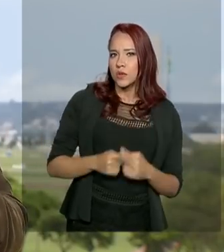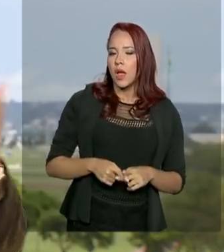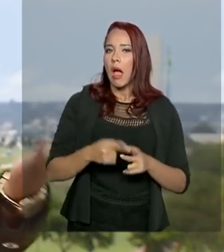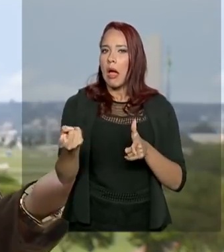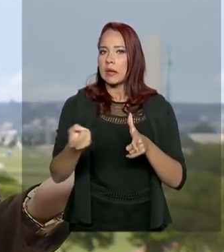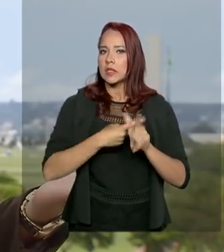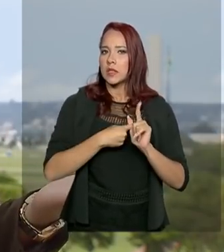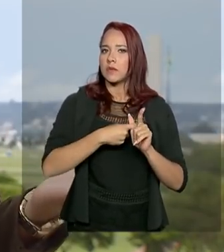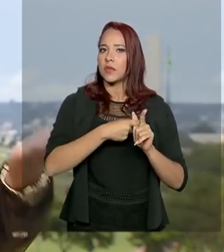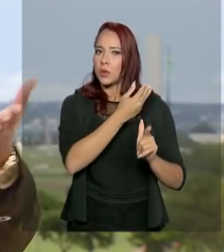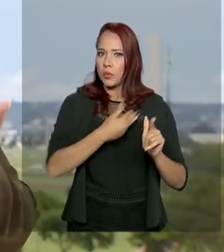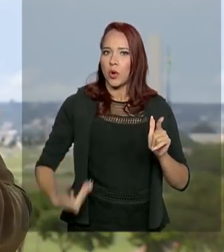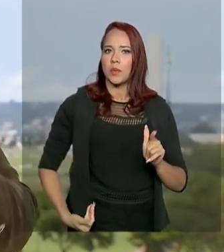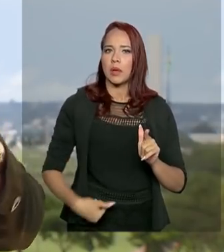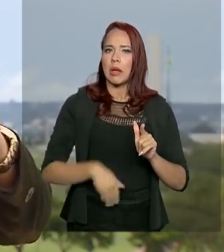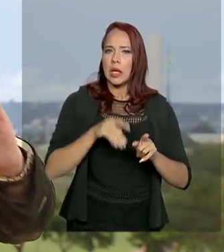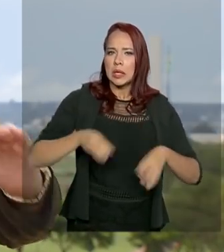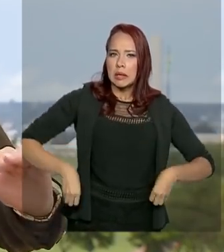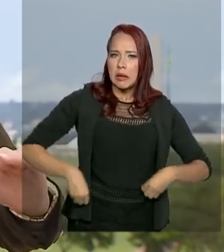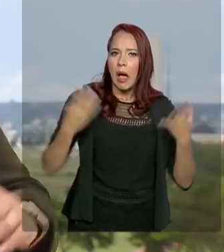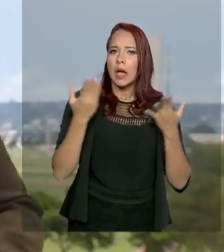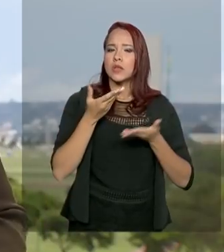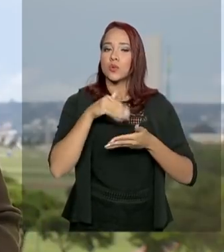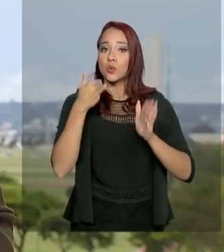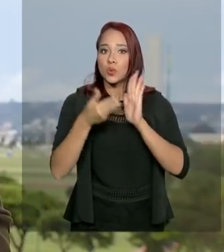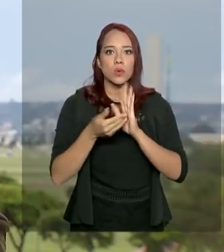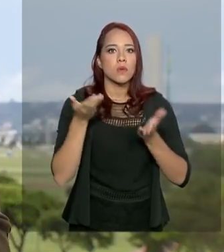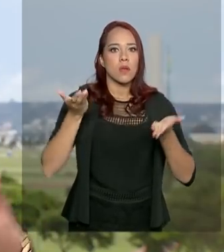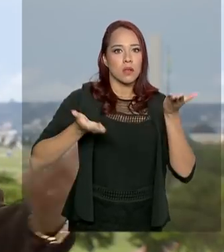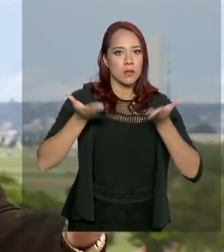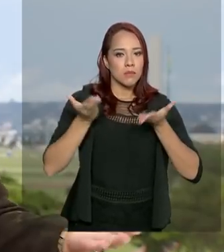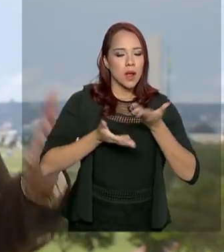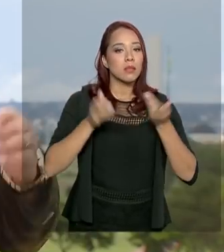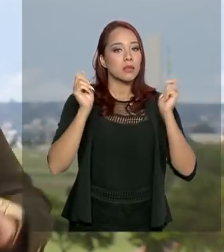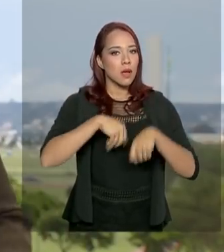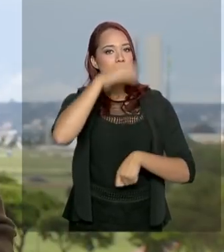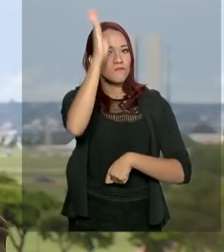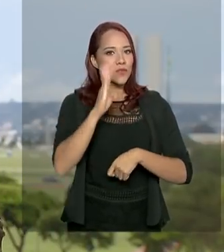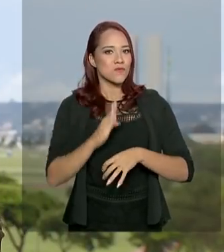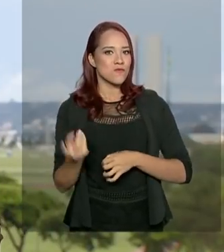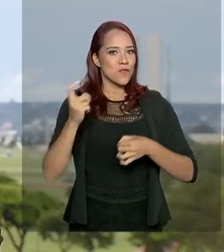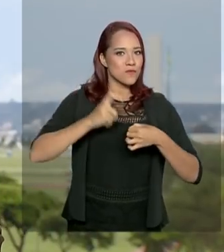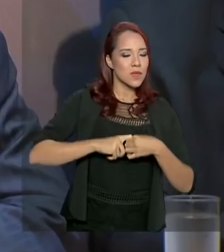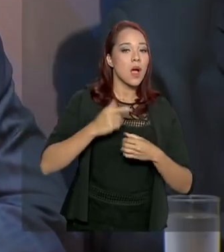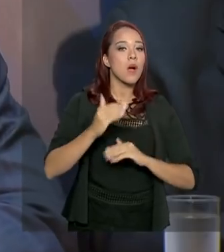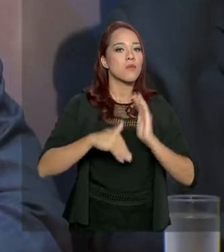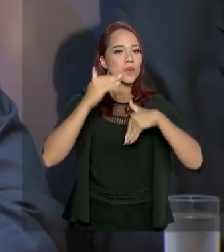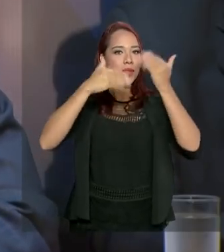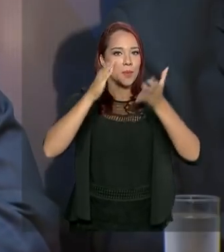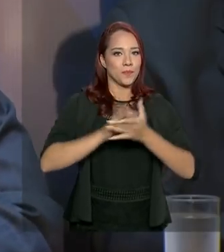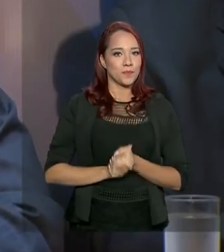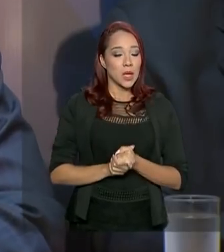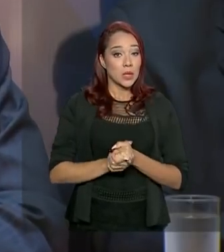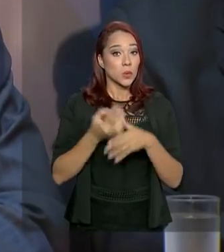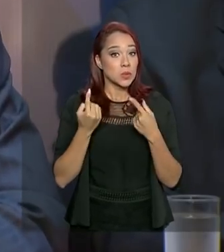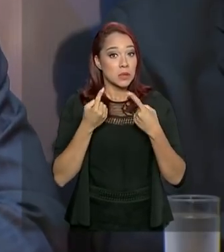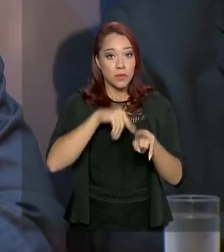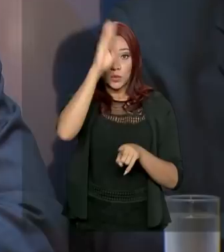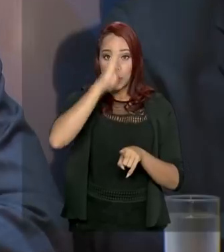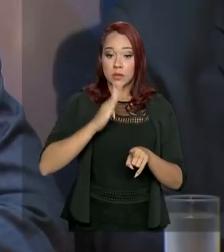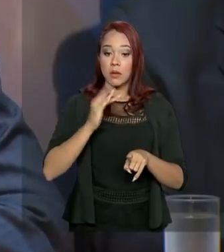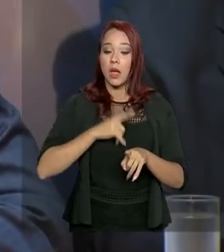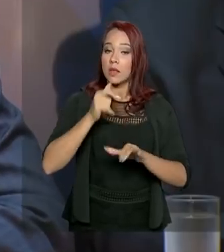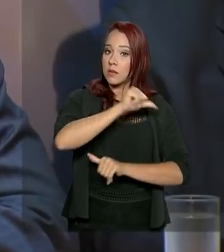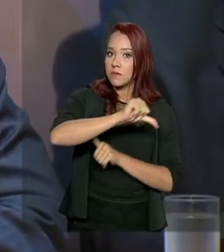públicas, manter as receitas e despesas equilibradas e permitir que o Brasil voltasse a crescer. Um grande desafio brasileiro é a